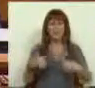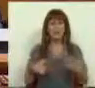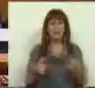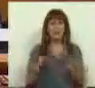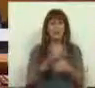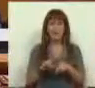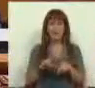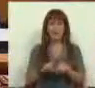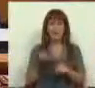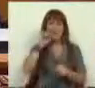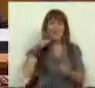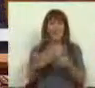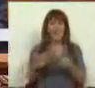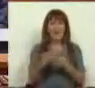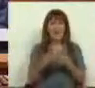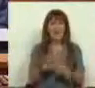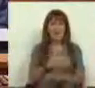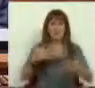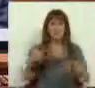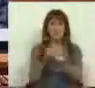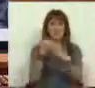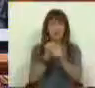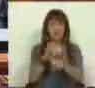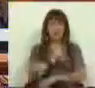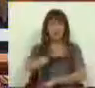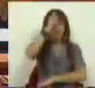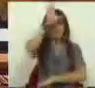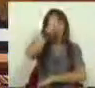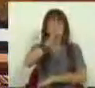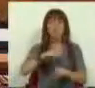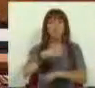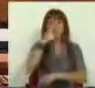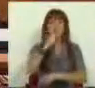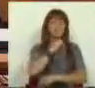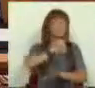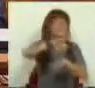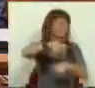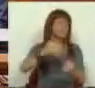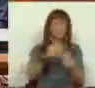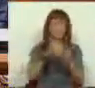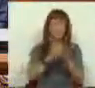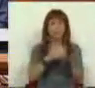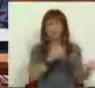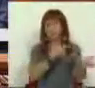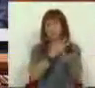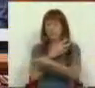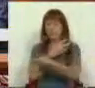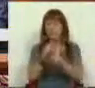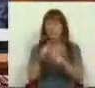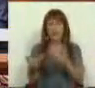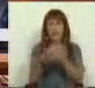mas que também garantisse o crescimento económico e o emprego. O Sr. Primeiro-Ministro preferiu ignorar tudo isto